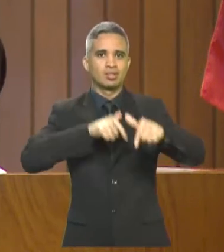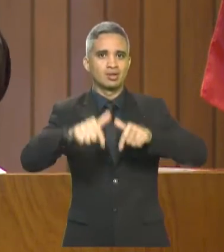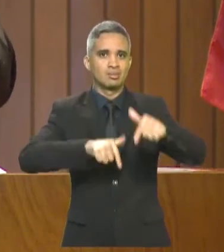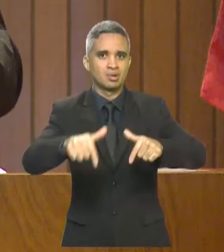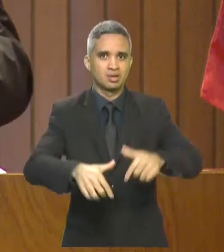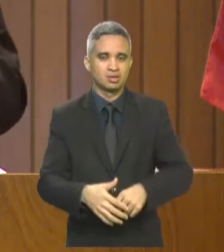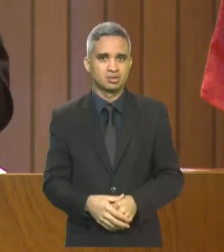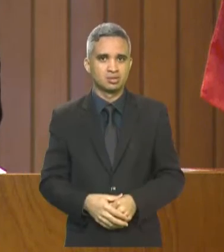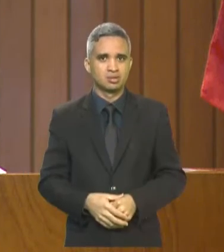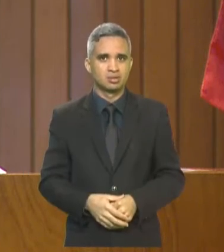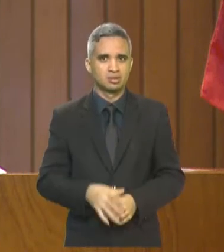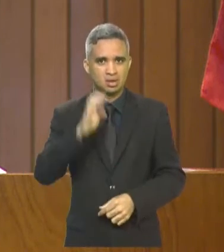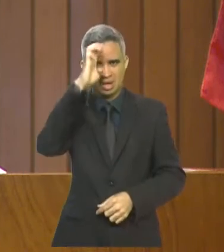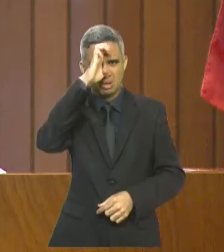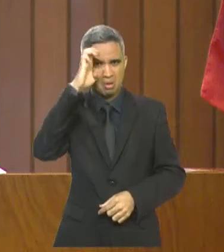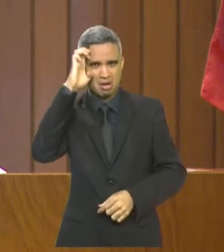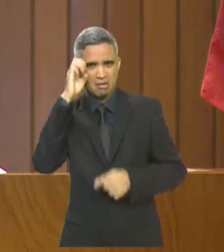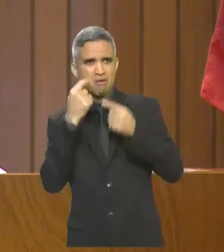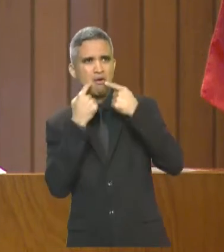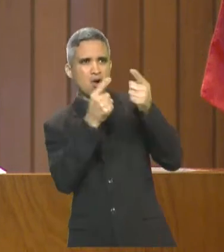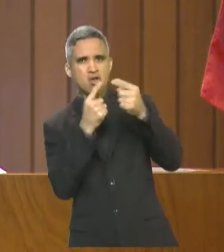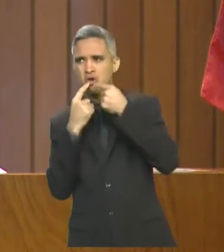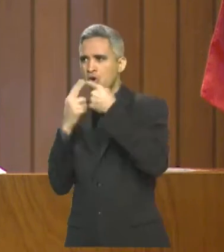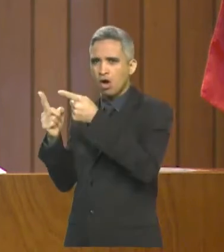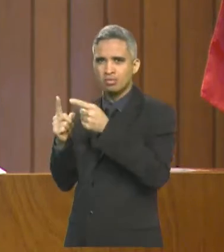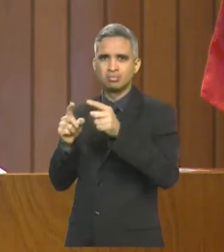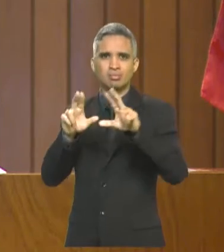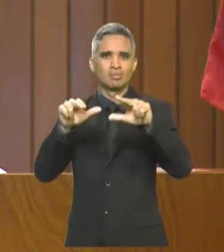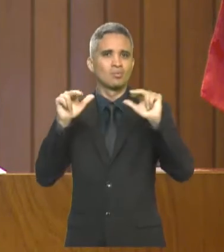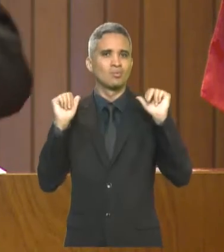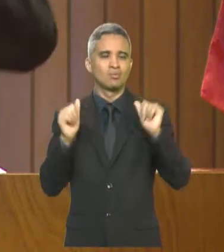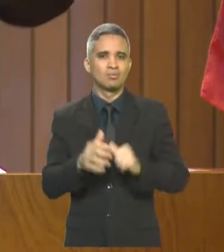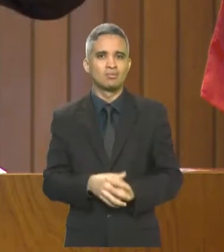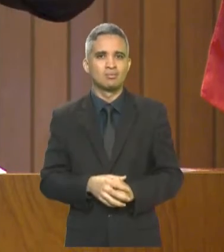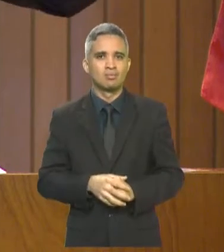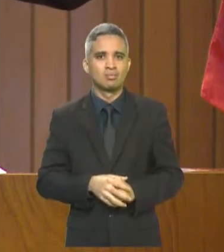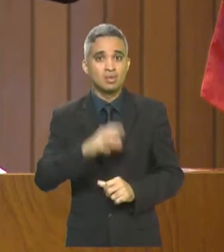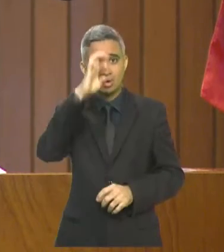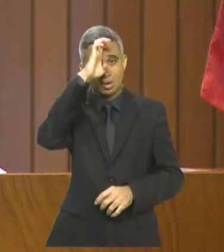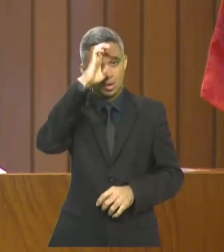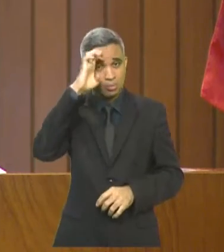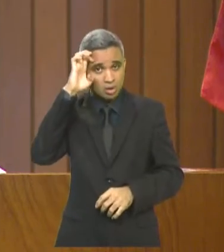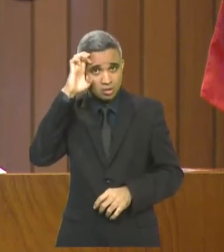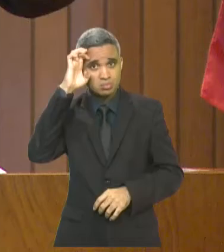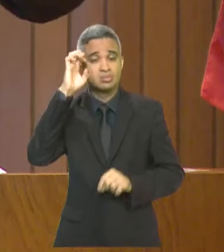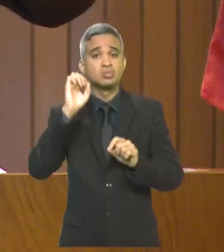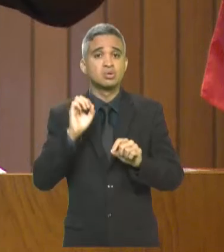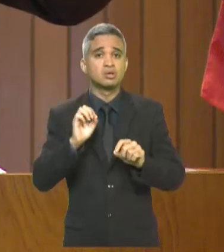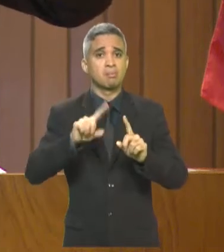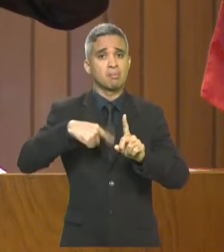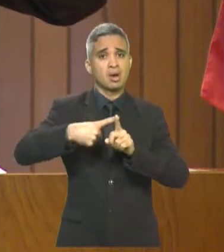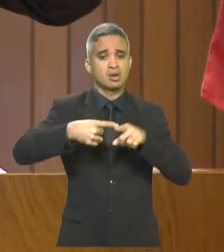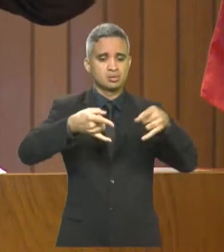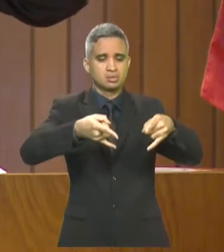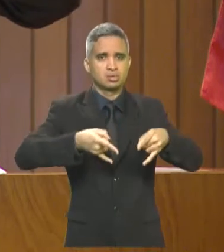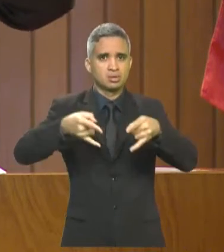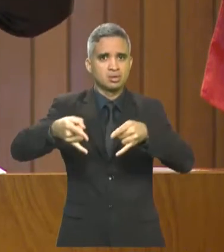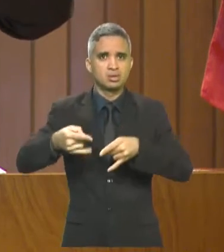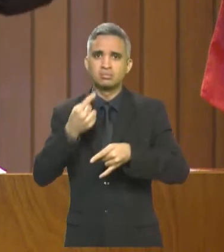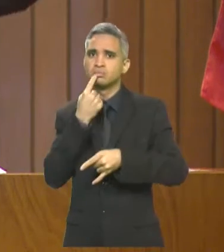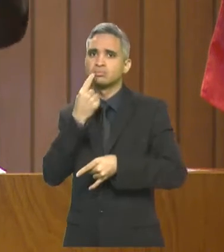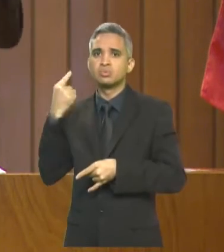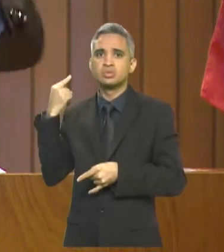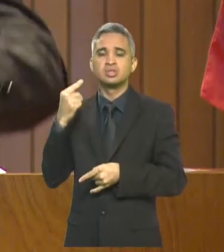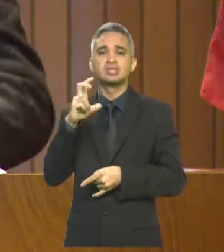para judicializar os leitos, e abrindo leitos toda semana. Abriu leitos na penúltima semana, mais de 50